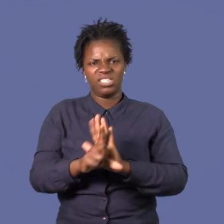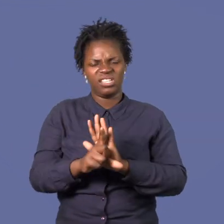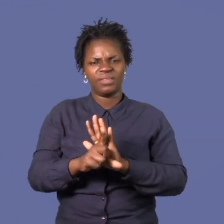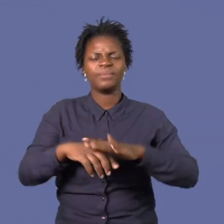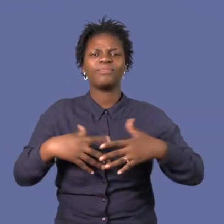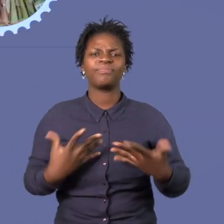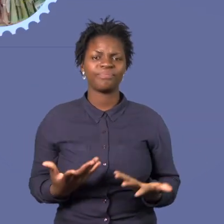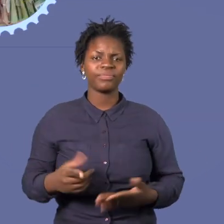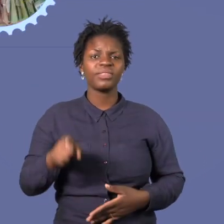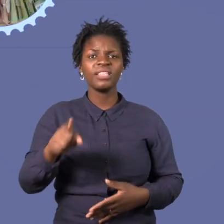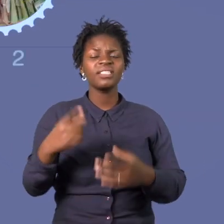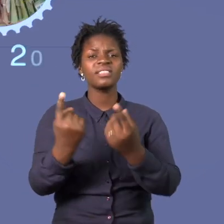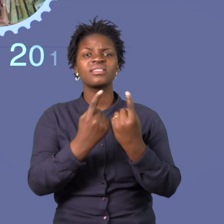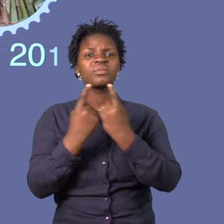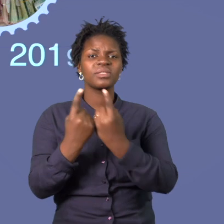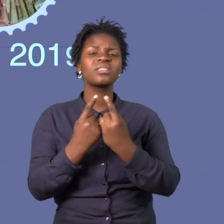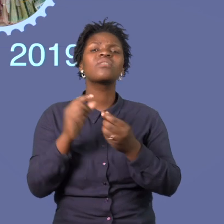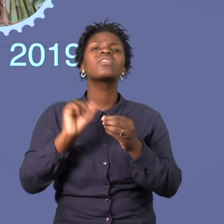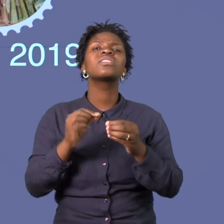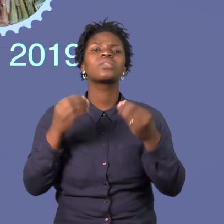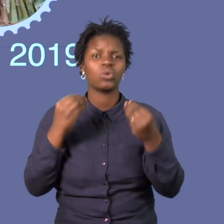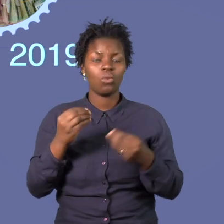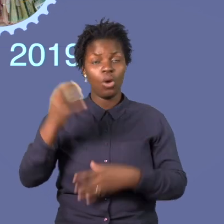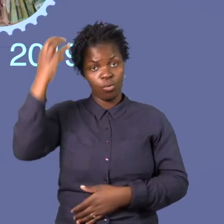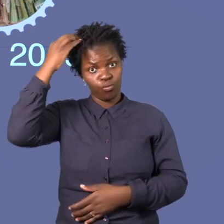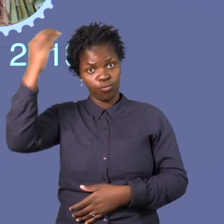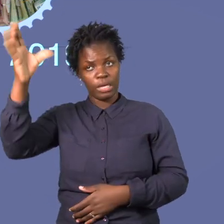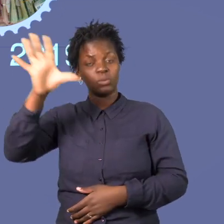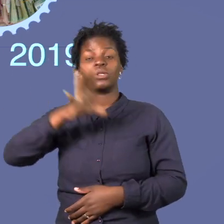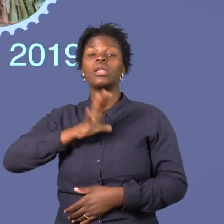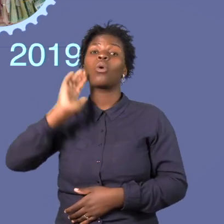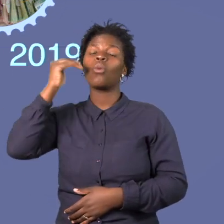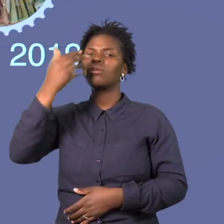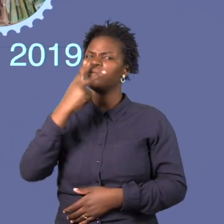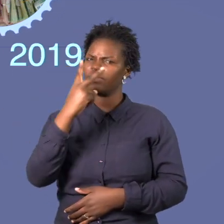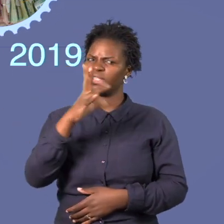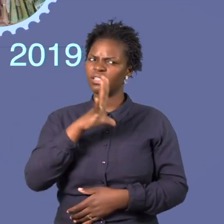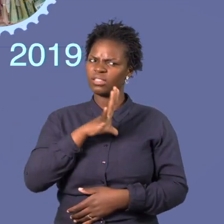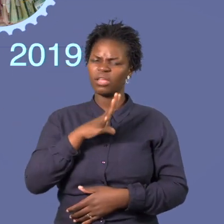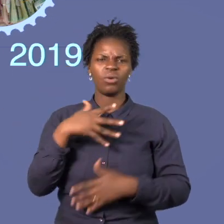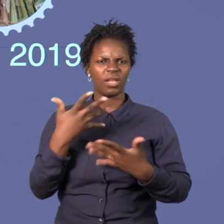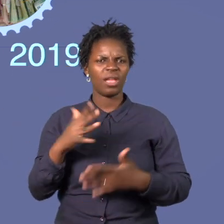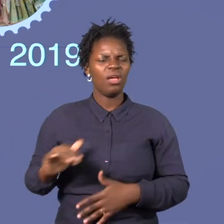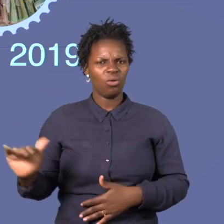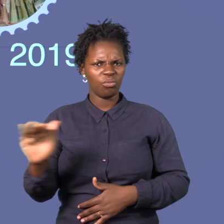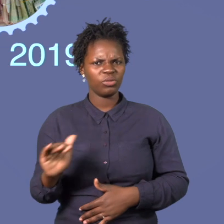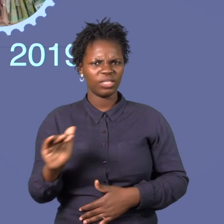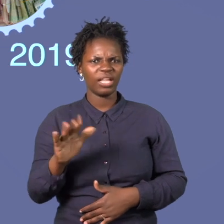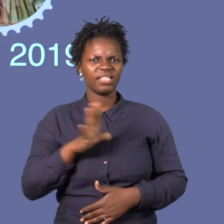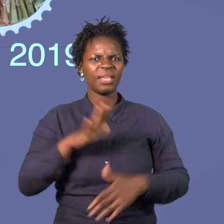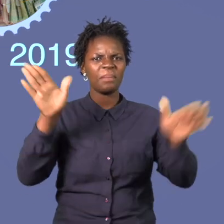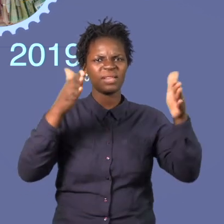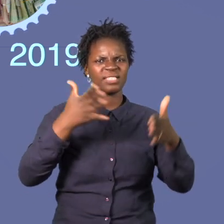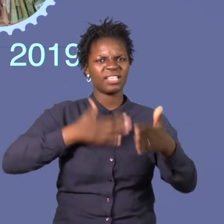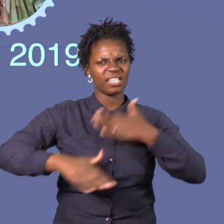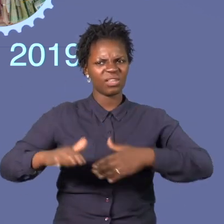de 2010 a 2019, a contribuição dos megaprojetos foi de 100,3 mil milhões de meticais, ao